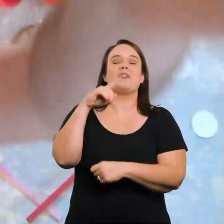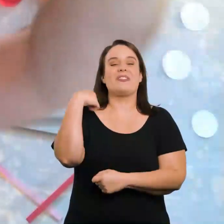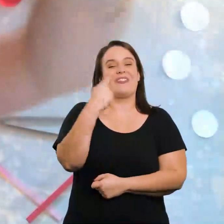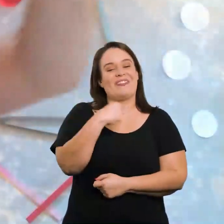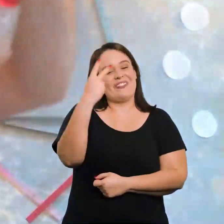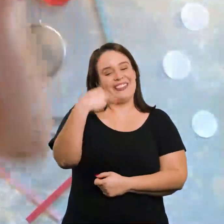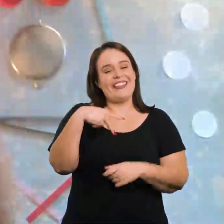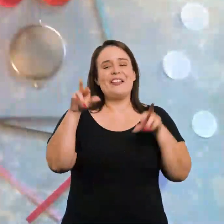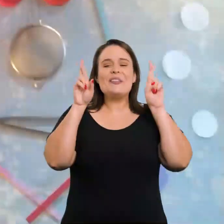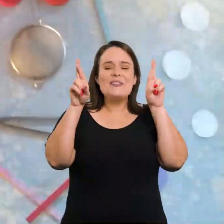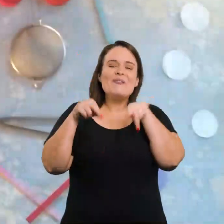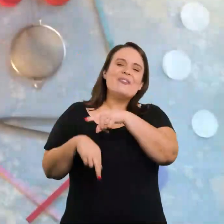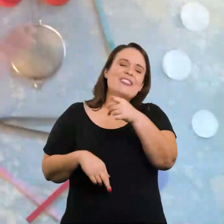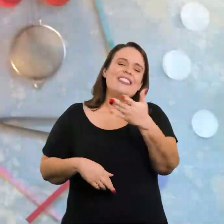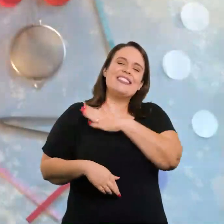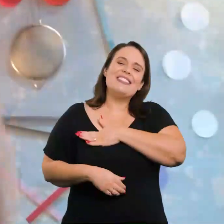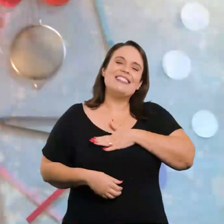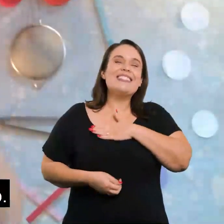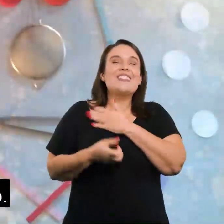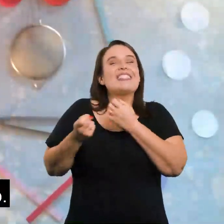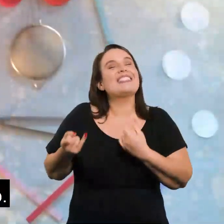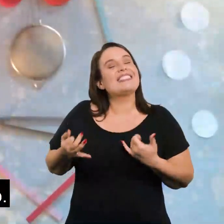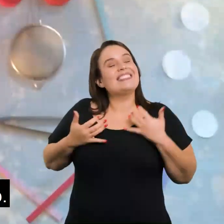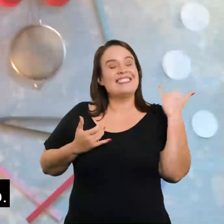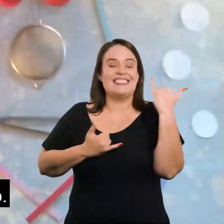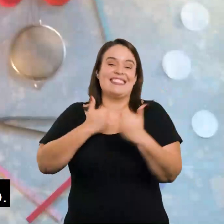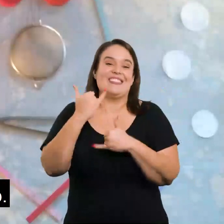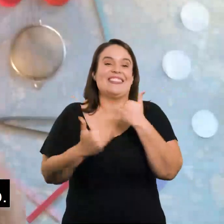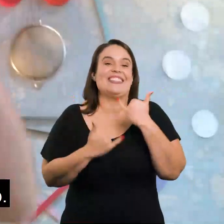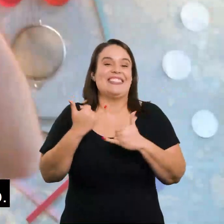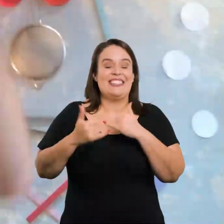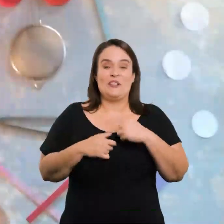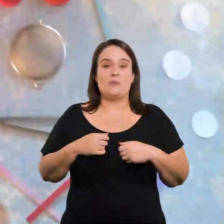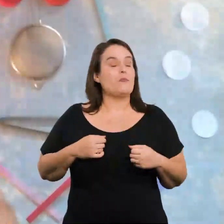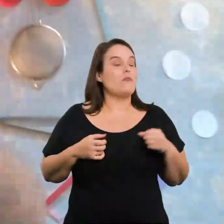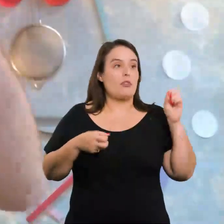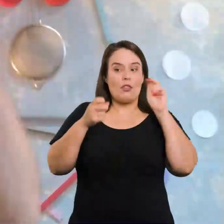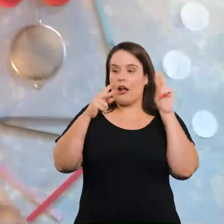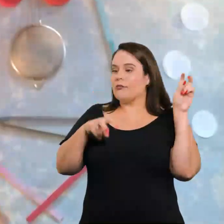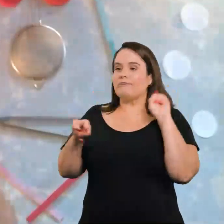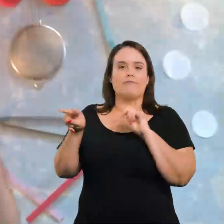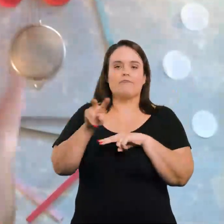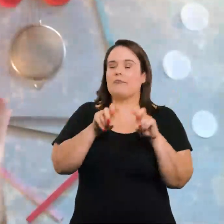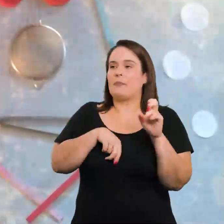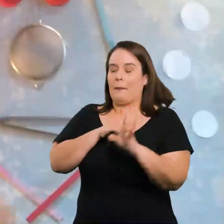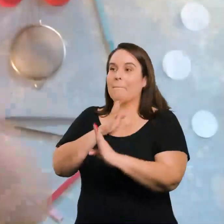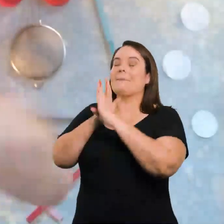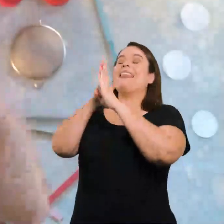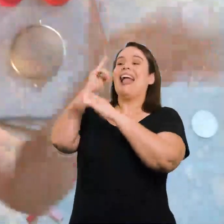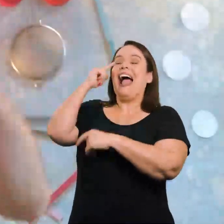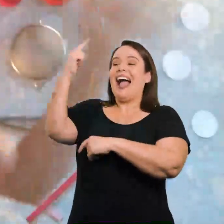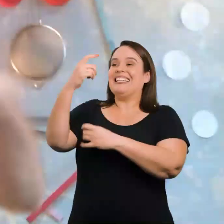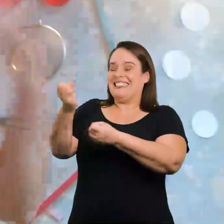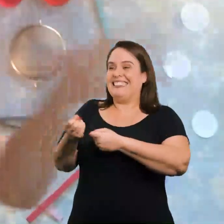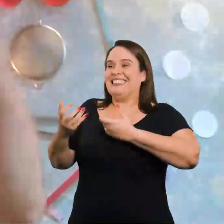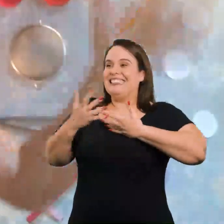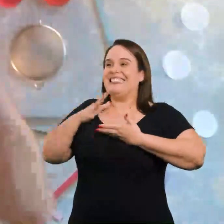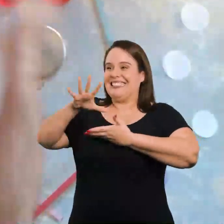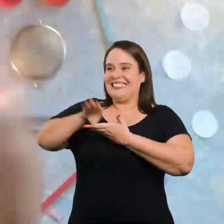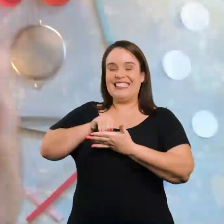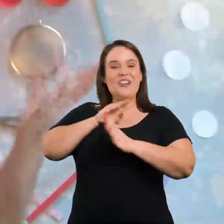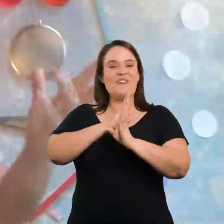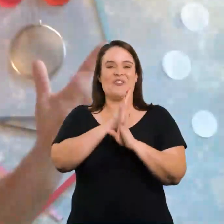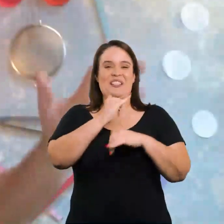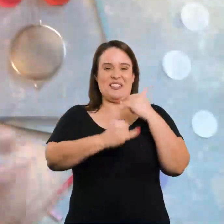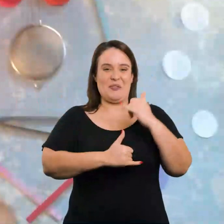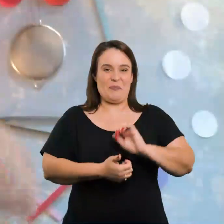volta aqui. Só eu apareço novamente. Tomara que vocês tenham gostado. Se inspirar e brincar é assim. A gente olha para as coisas, para os